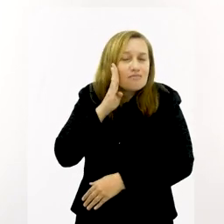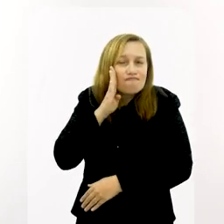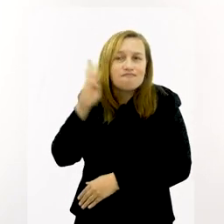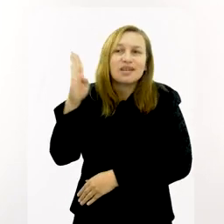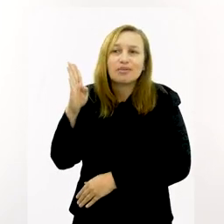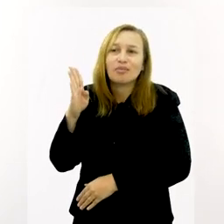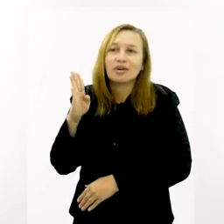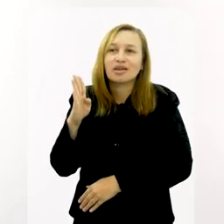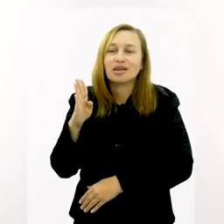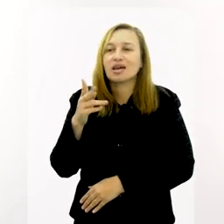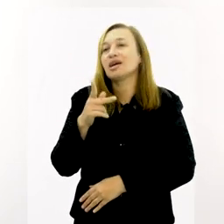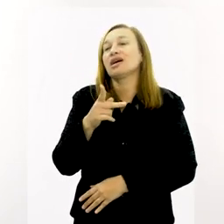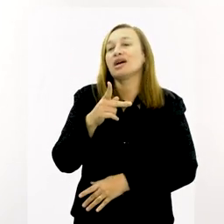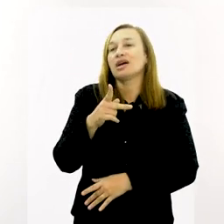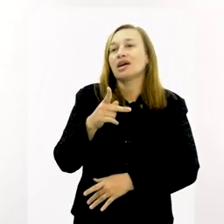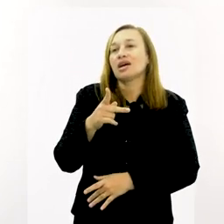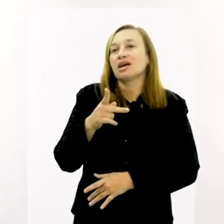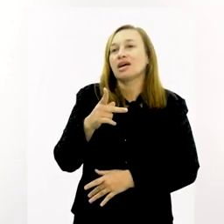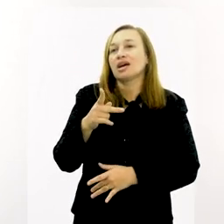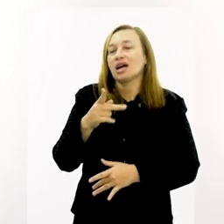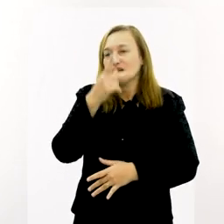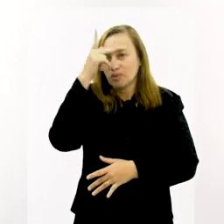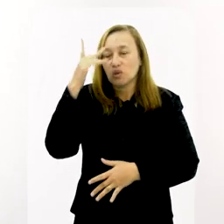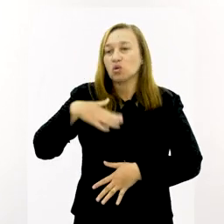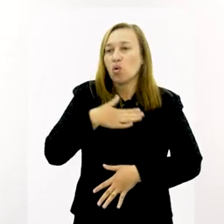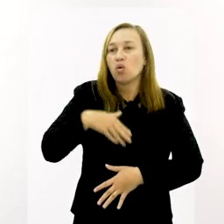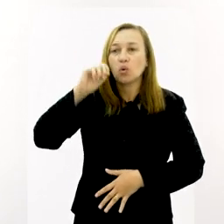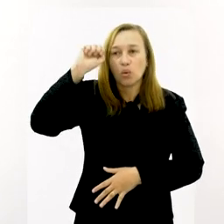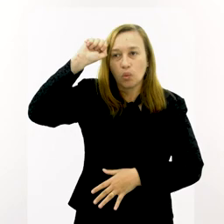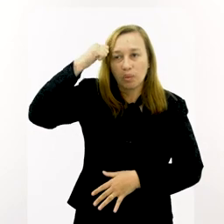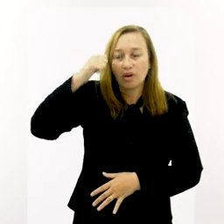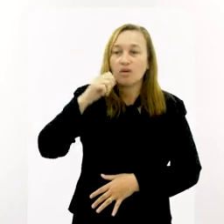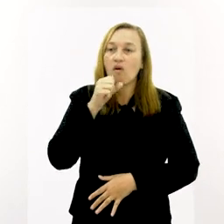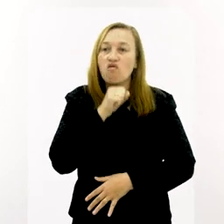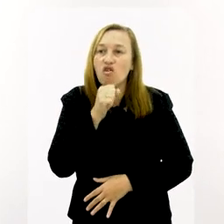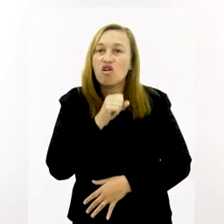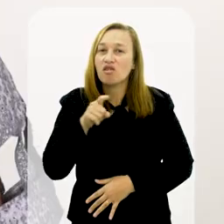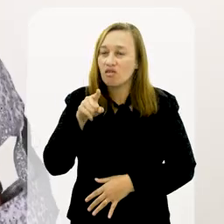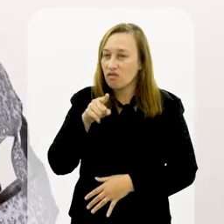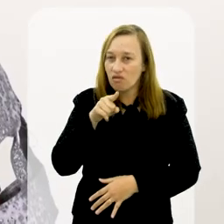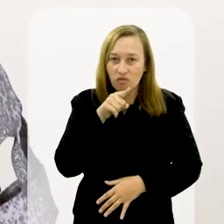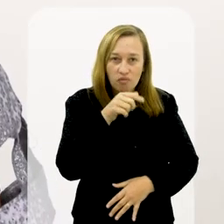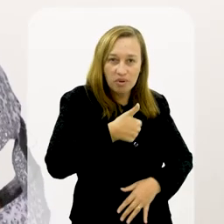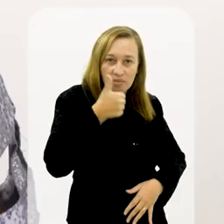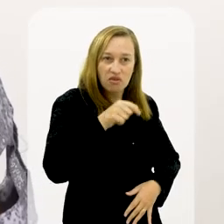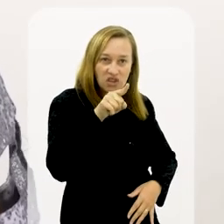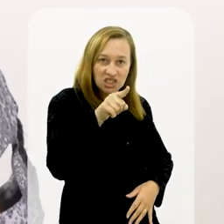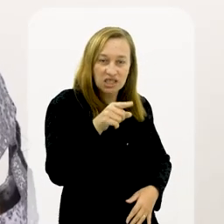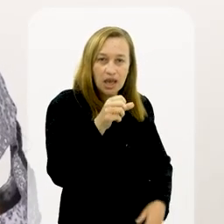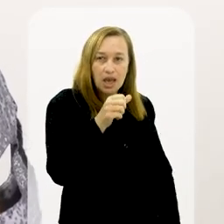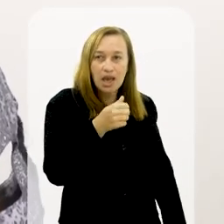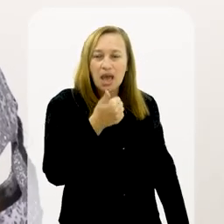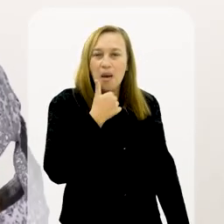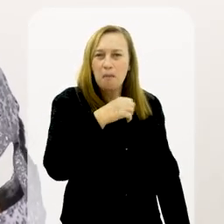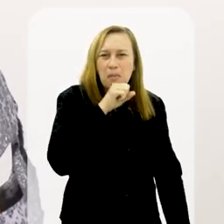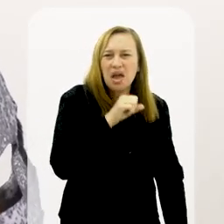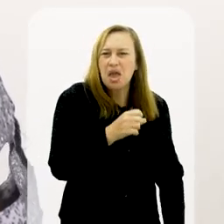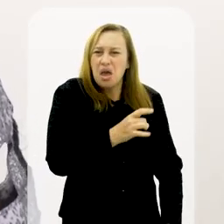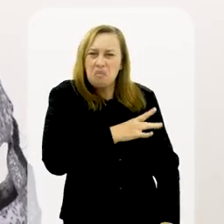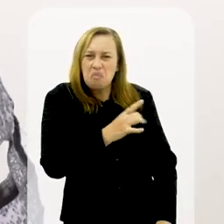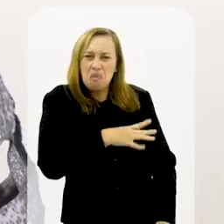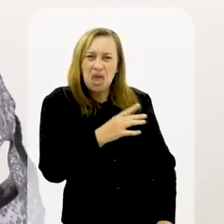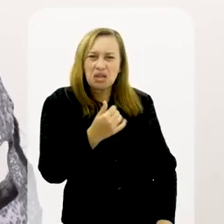para as mães e principalmente para as pessoas que louvam os pretos velhos. Primeiro eu vou falar para você, mãe.